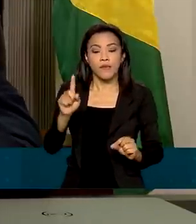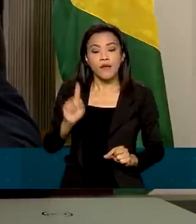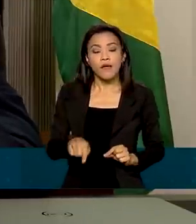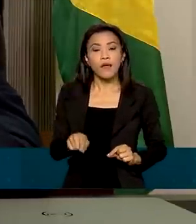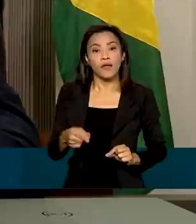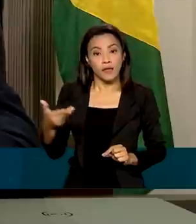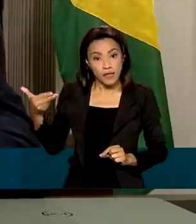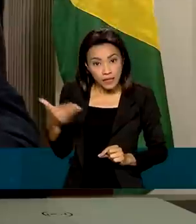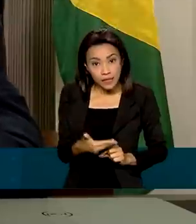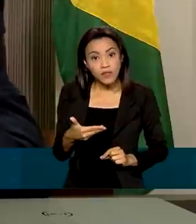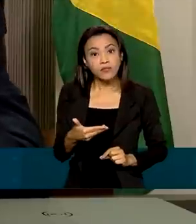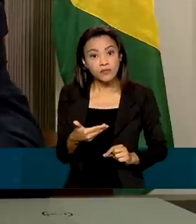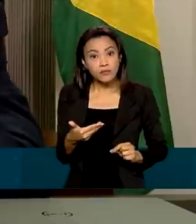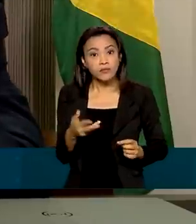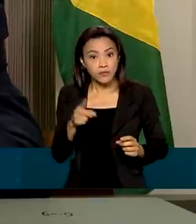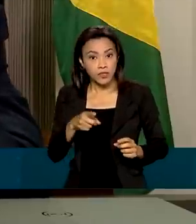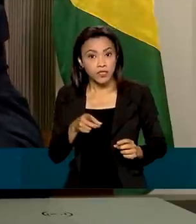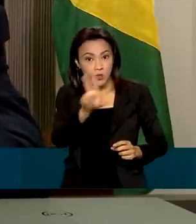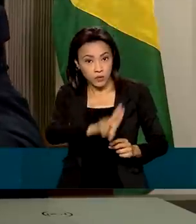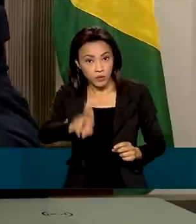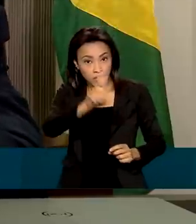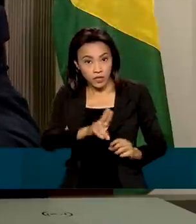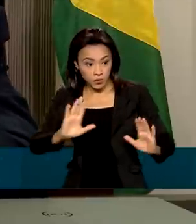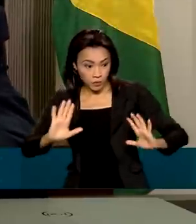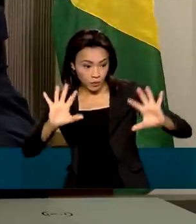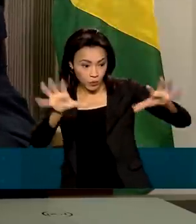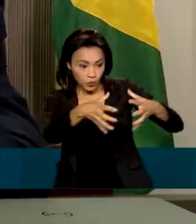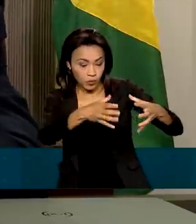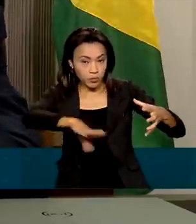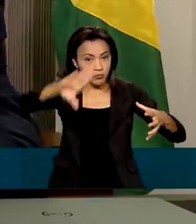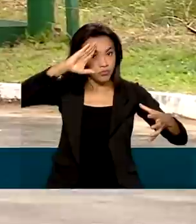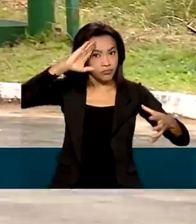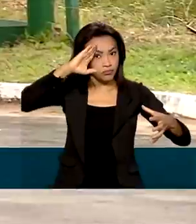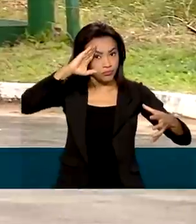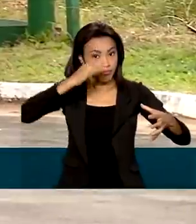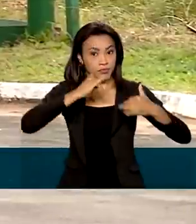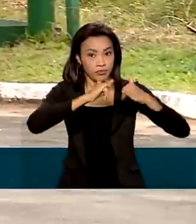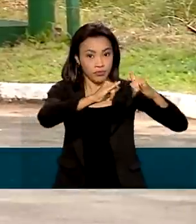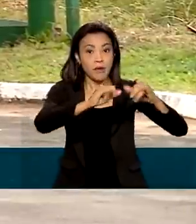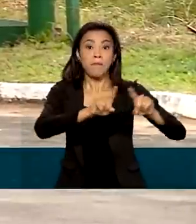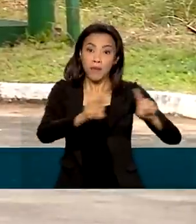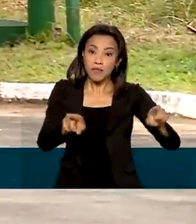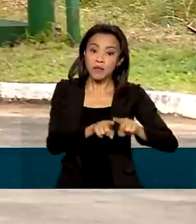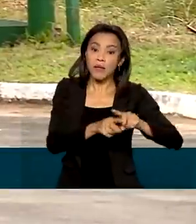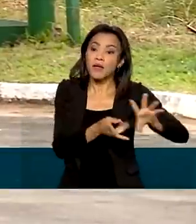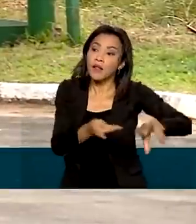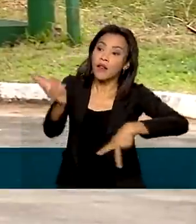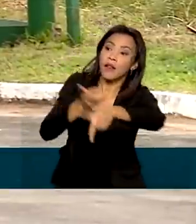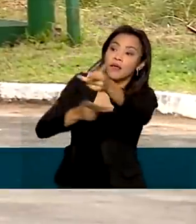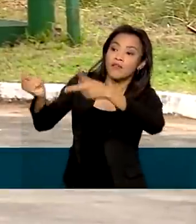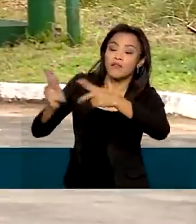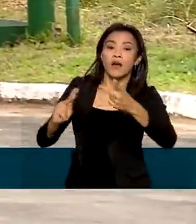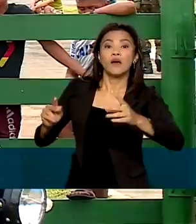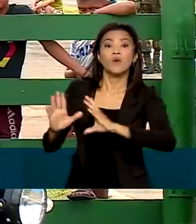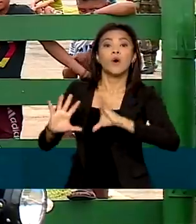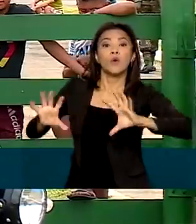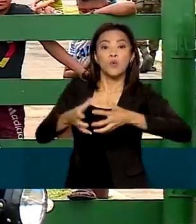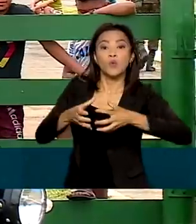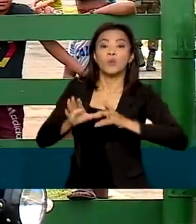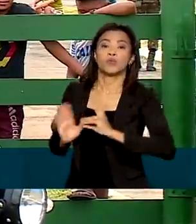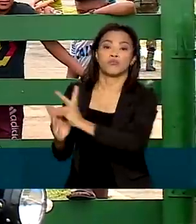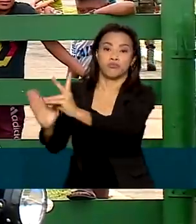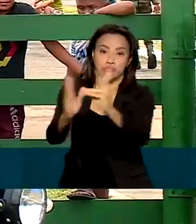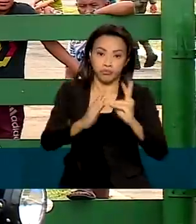benefício para o pelotão, mas procurar atender as comunidades indígenas que estão no entorno do pelotão,